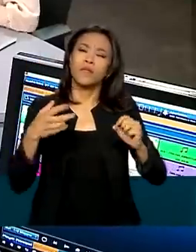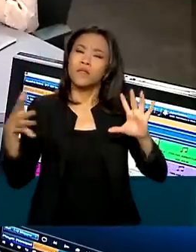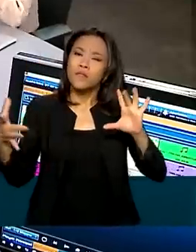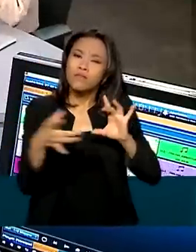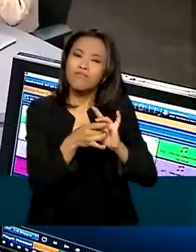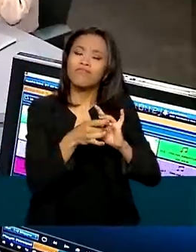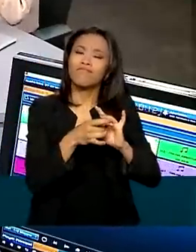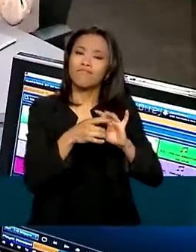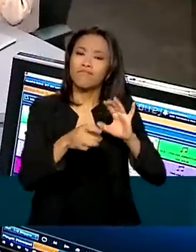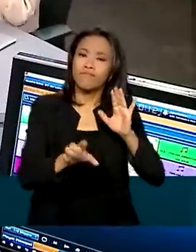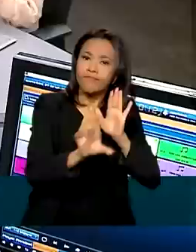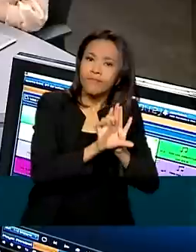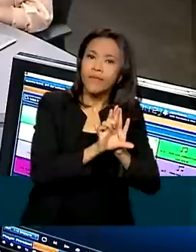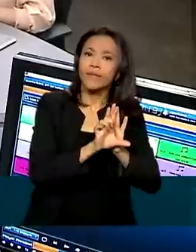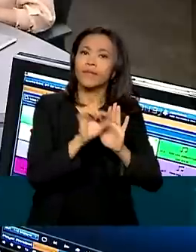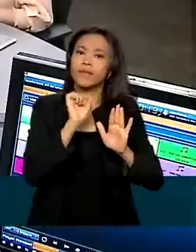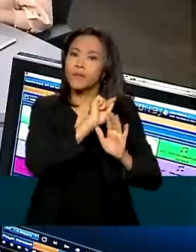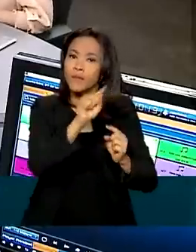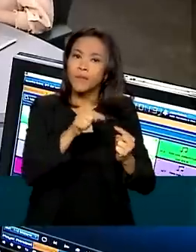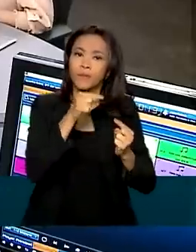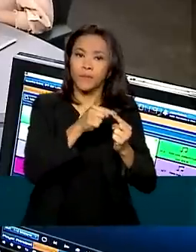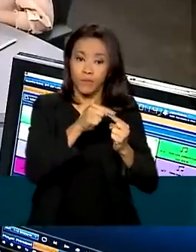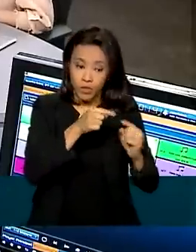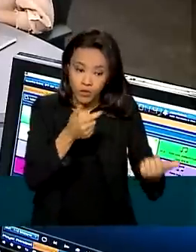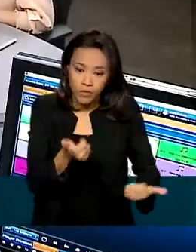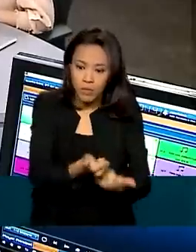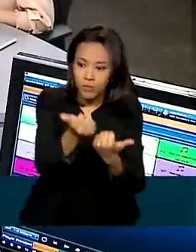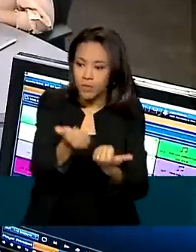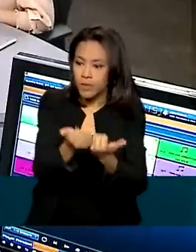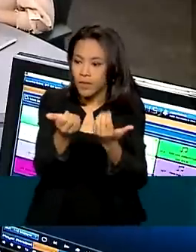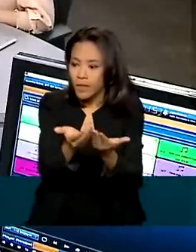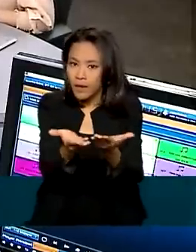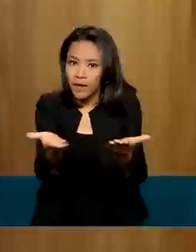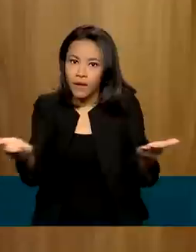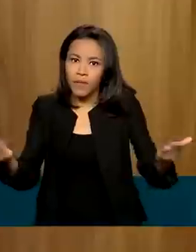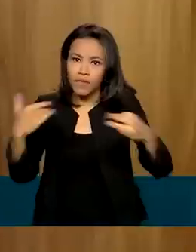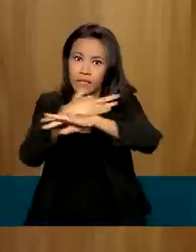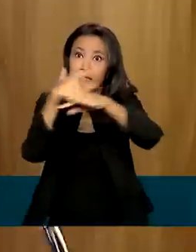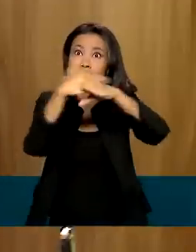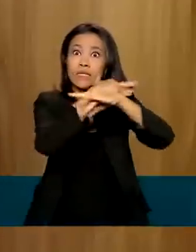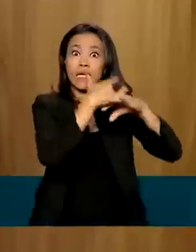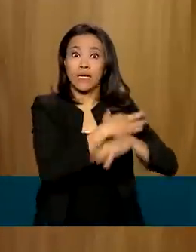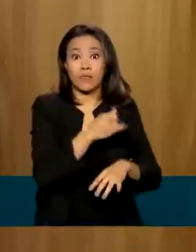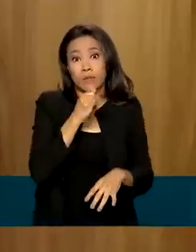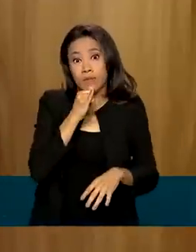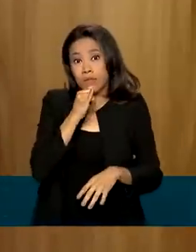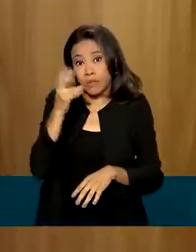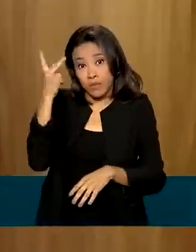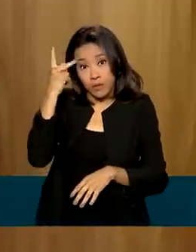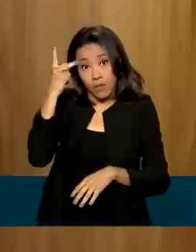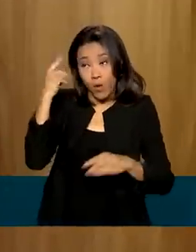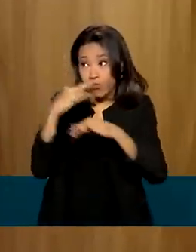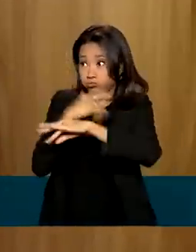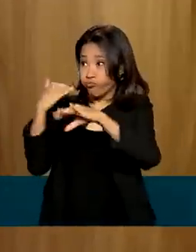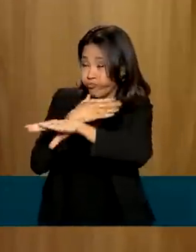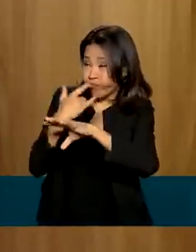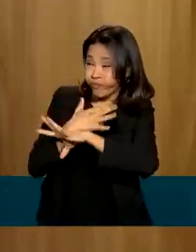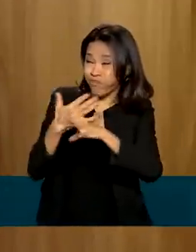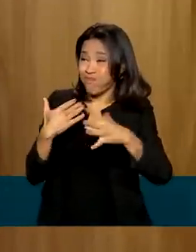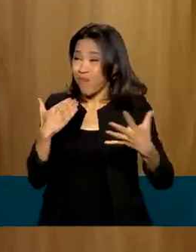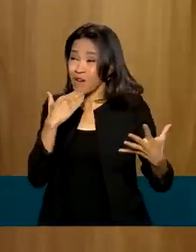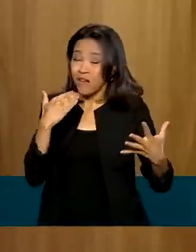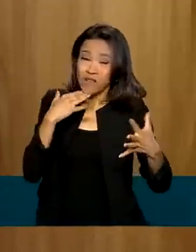alavancar investimentos para essas médias e grandes cidades. São Paulo, por exemplo, com um processo de urbanização caótico,